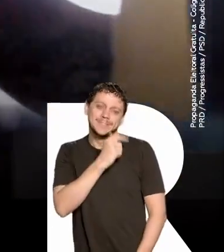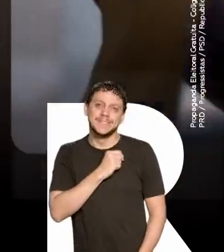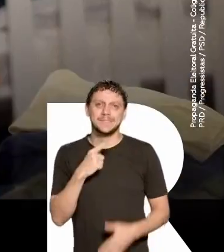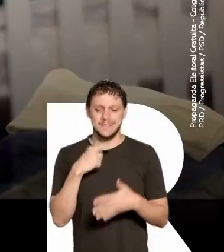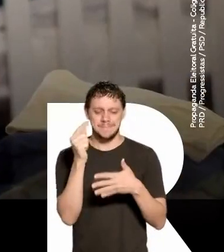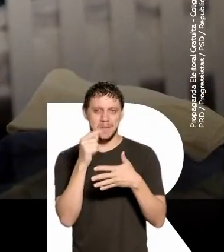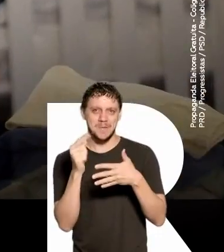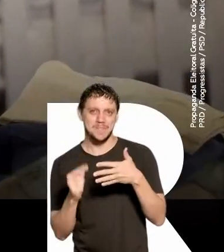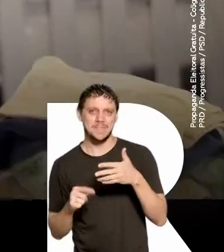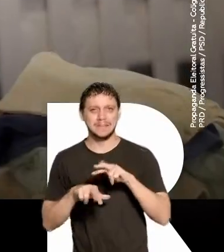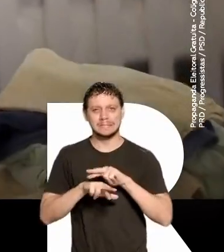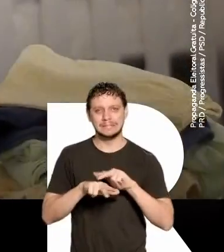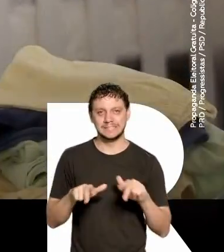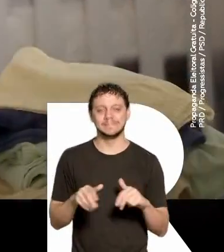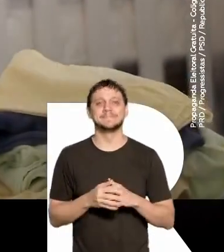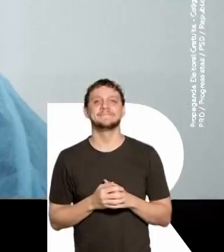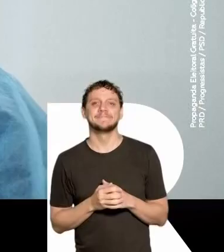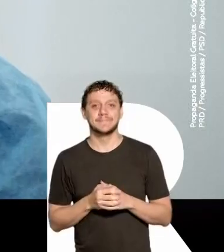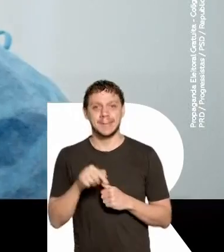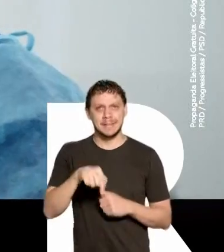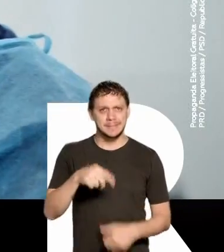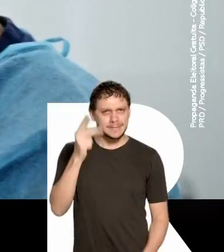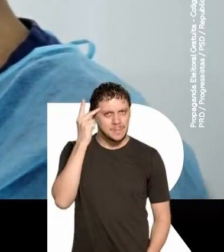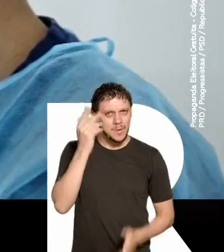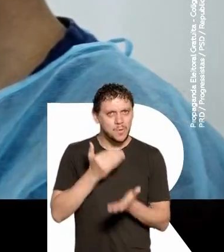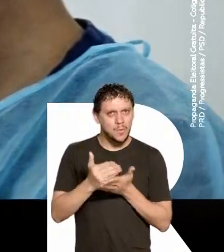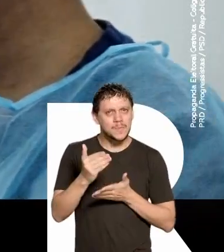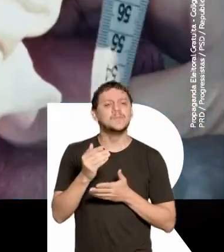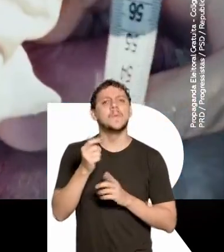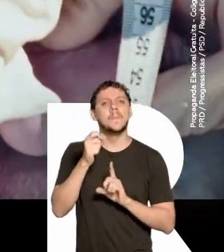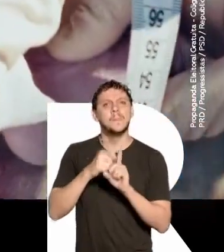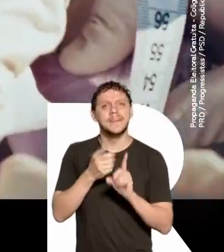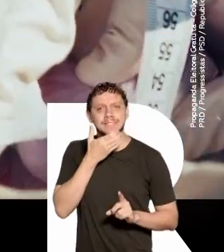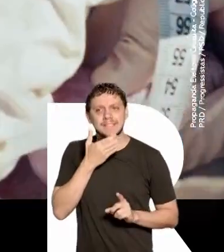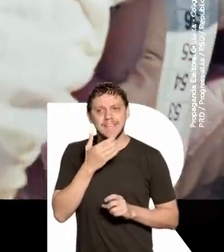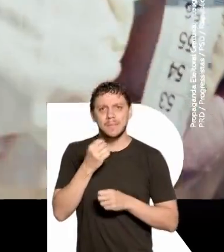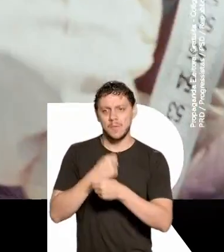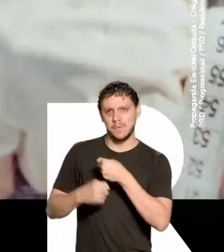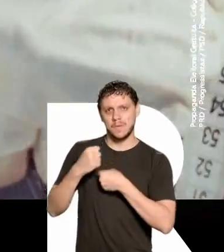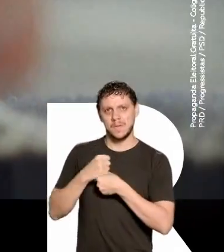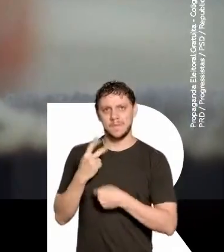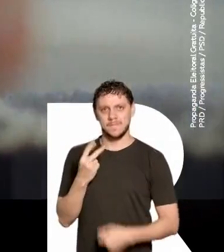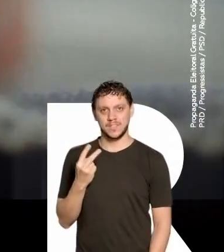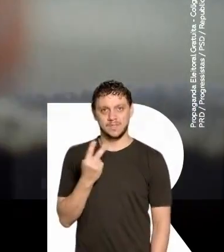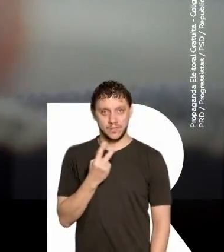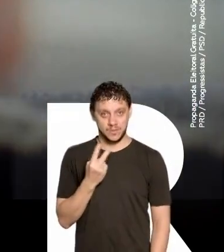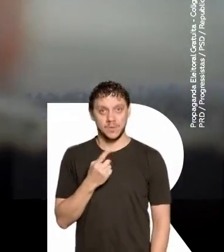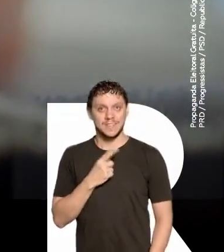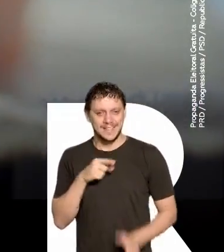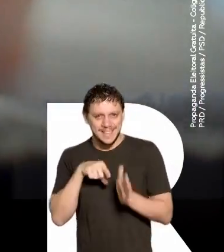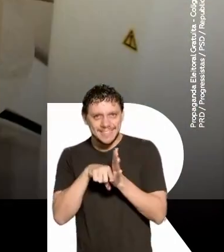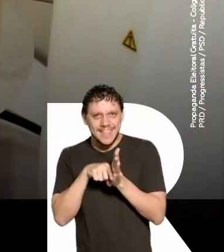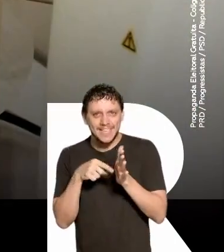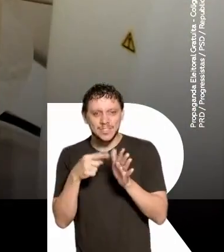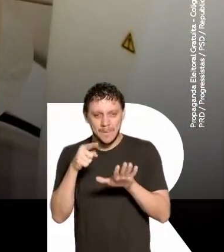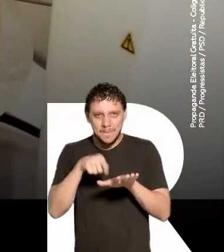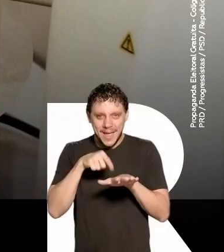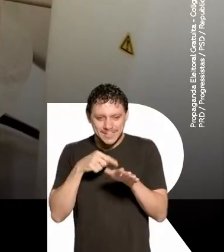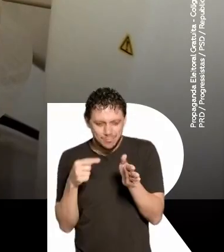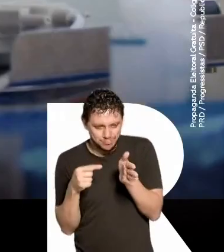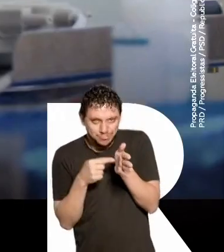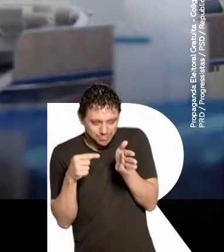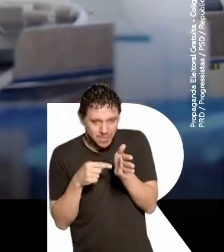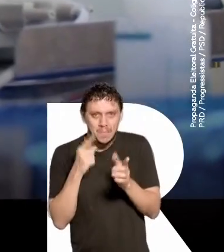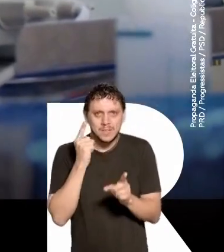bonito, com vários itens. Aqui em São Paulo, desde dezembro de 2022, a gente faz o teste do pezinho para